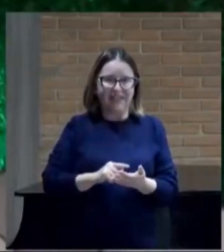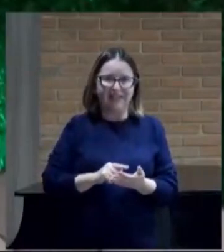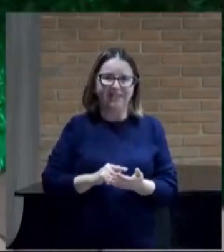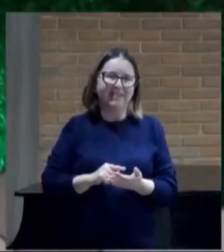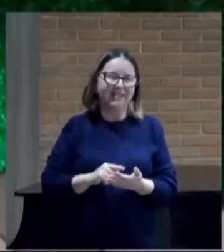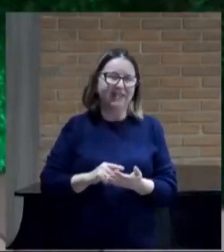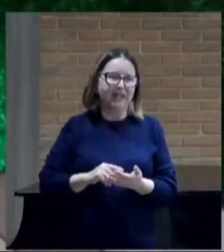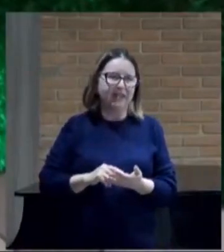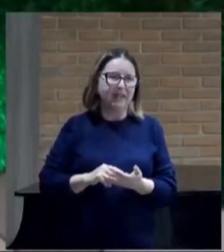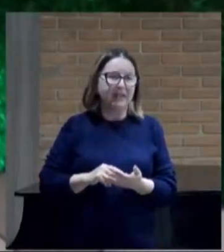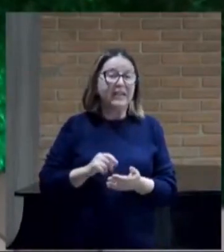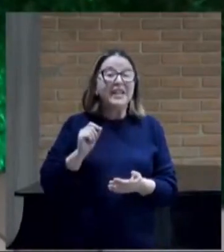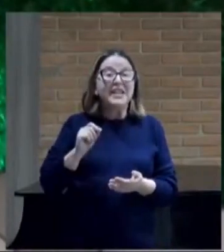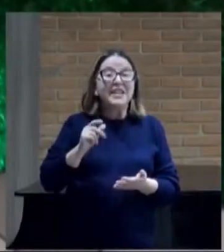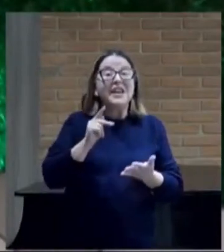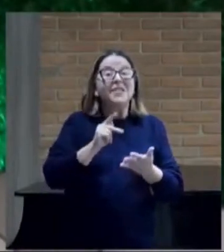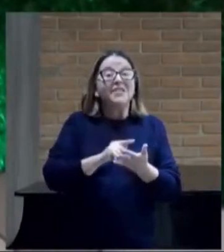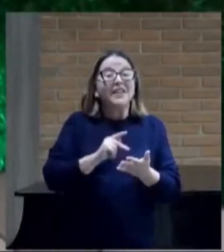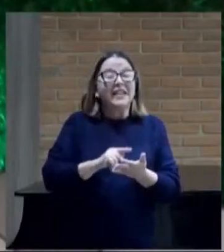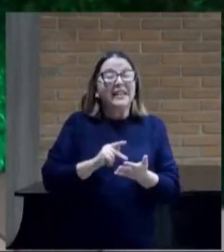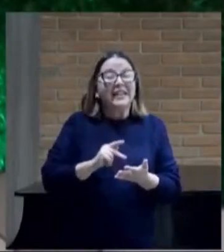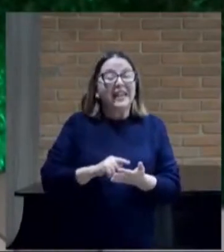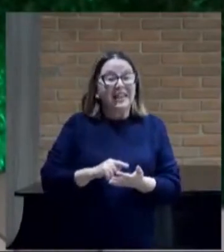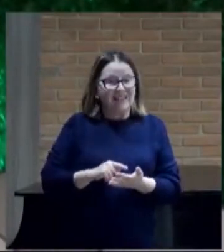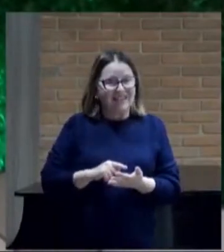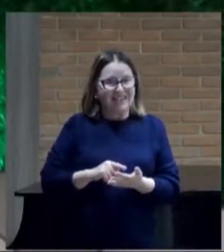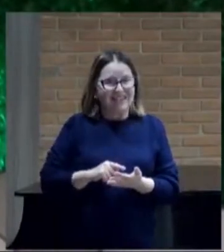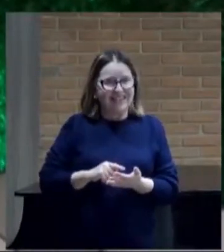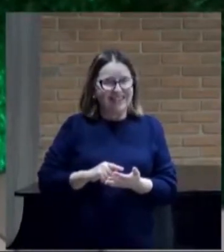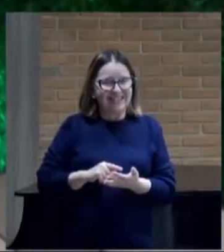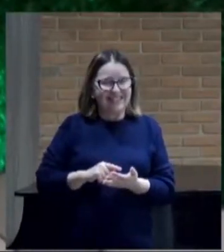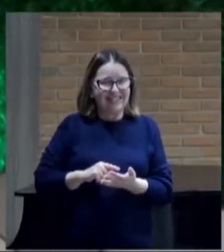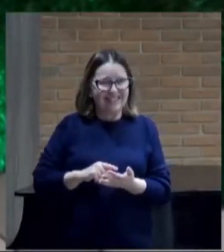quem é a verdade ontológica